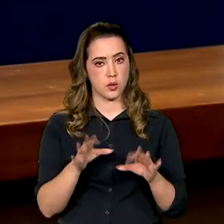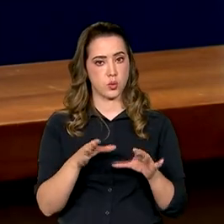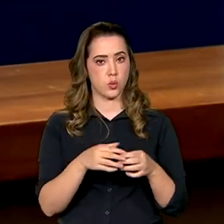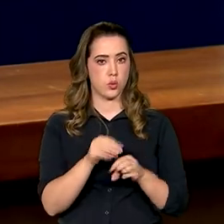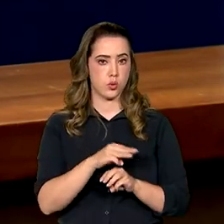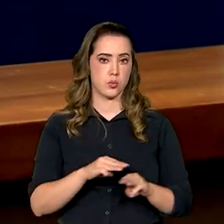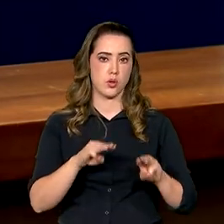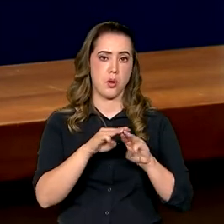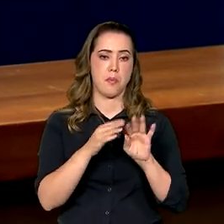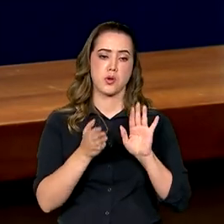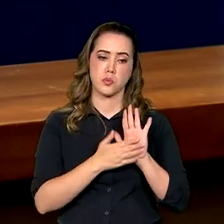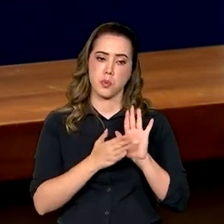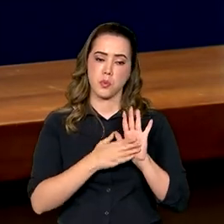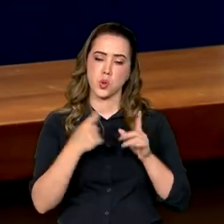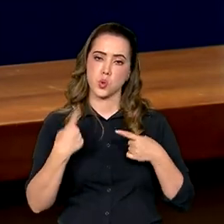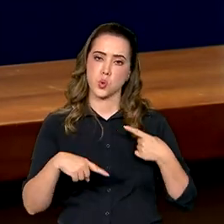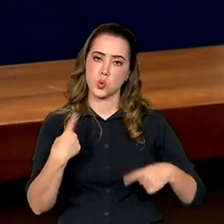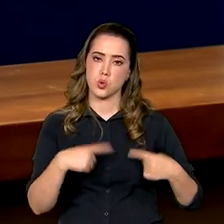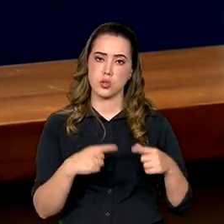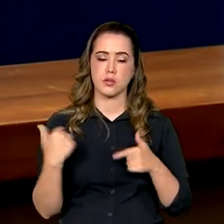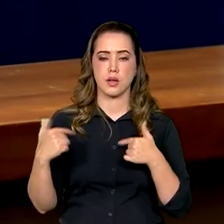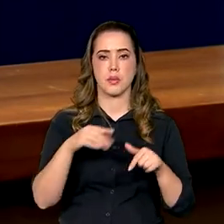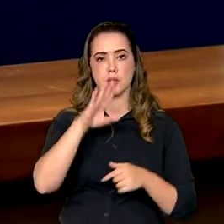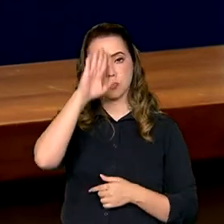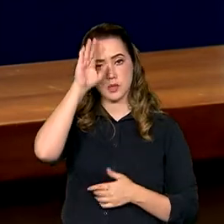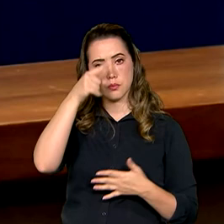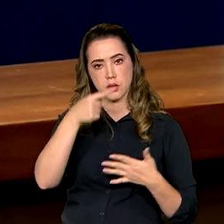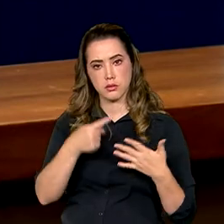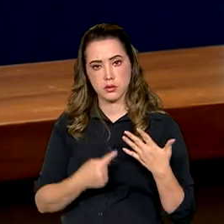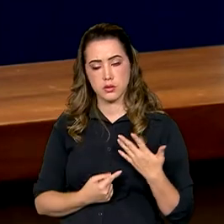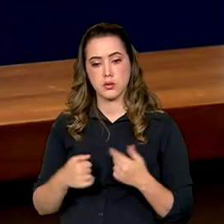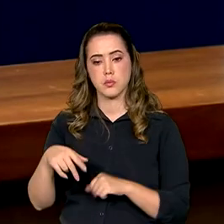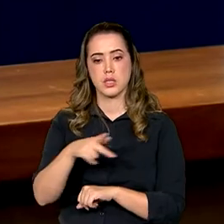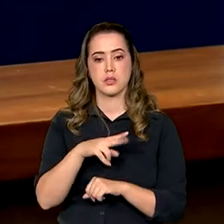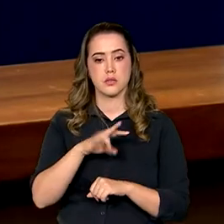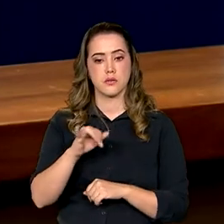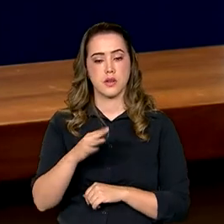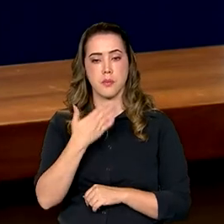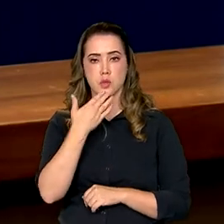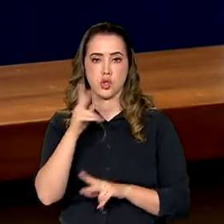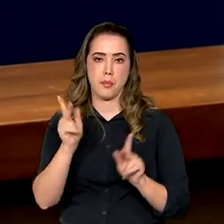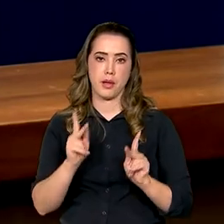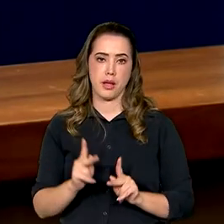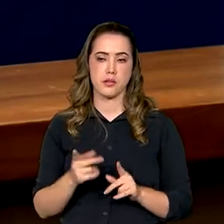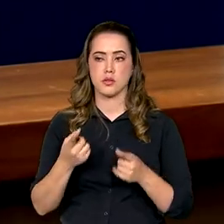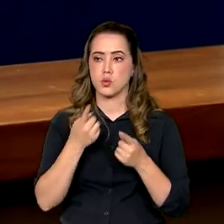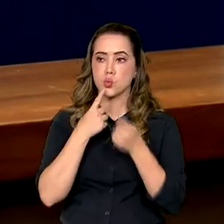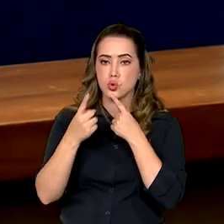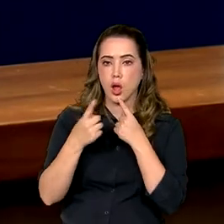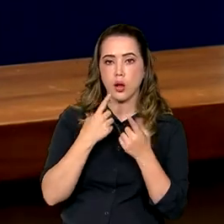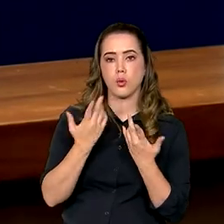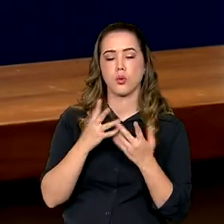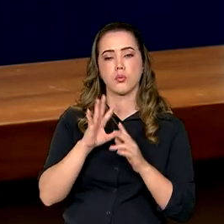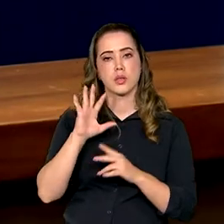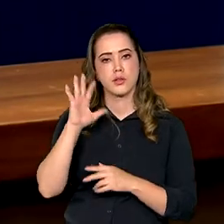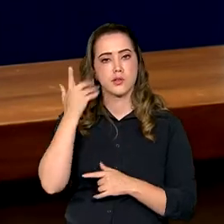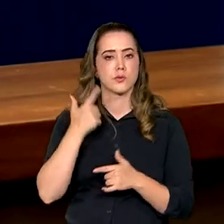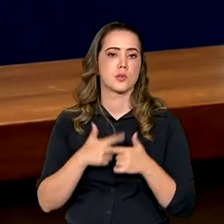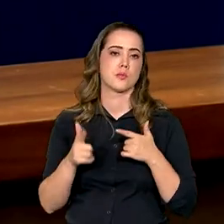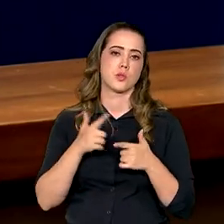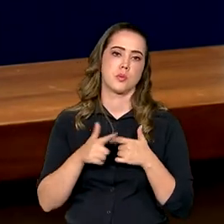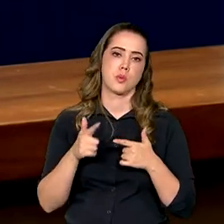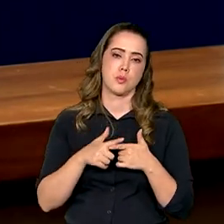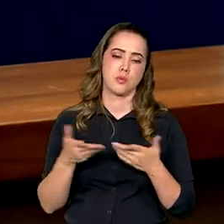pode propor debates e ações prioritárias. O país vai defender a paz e o diálogo na resolução dos